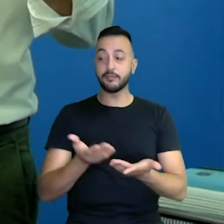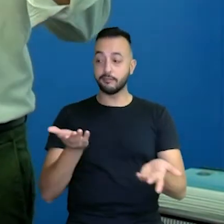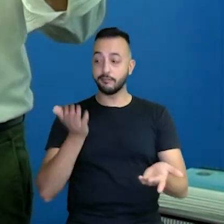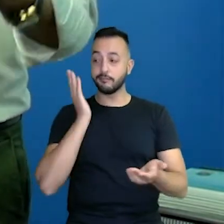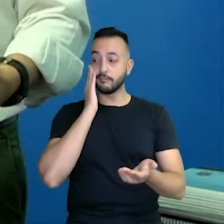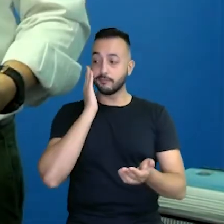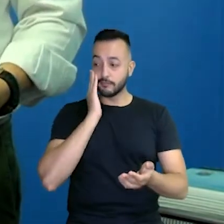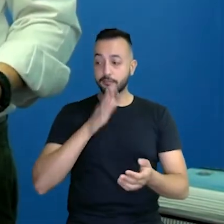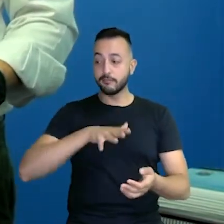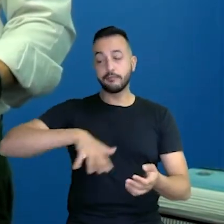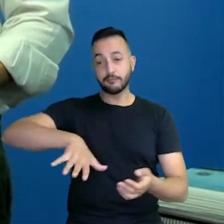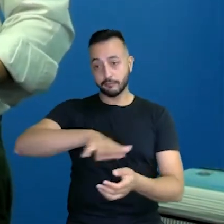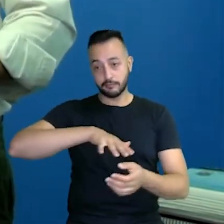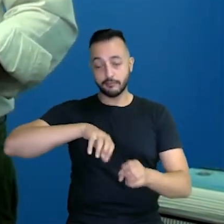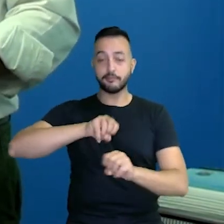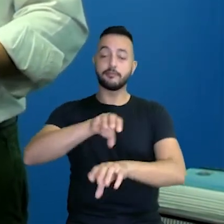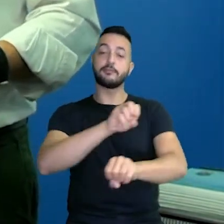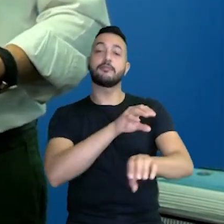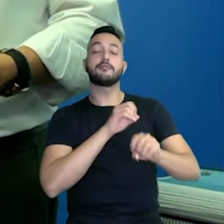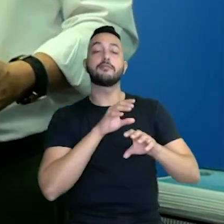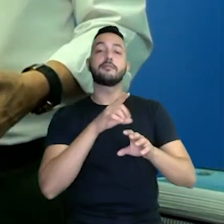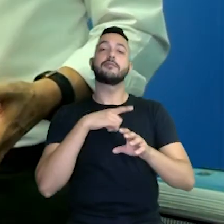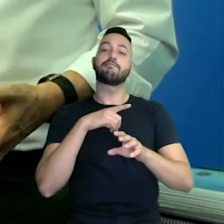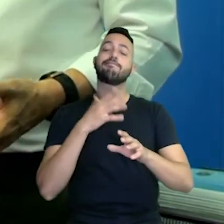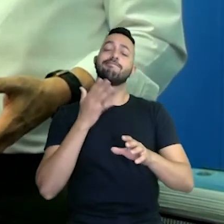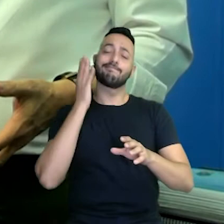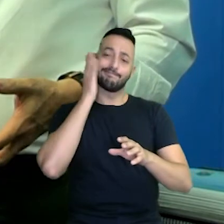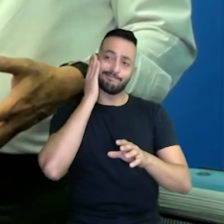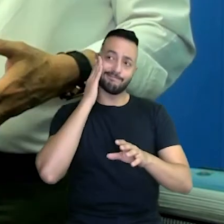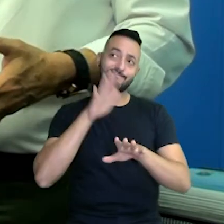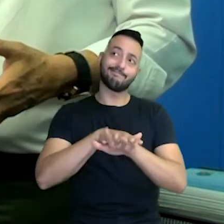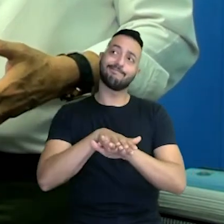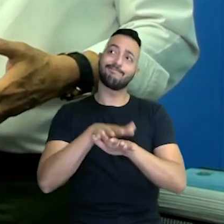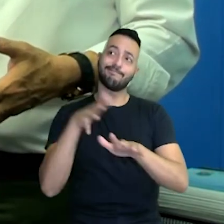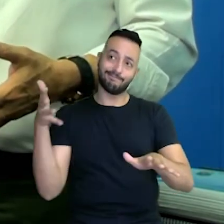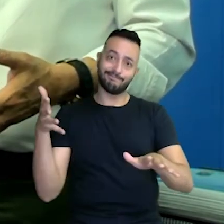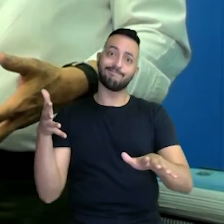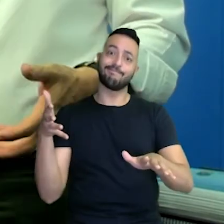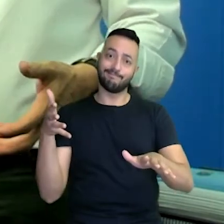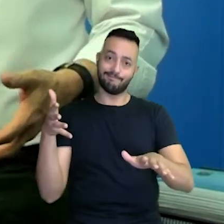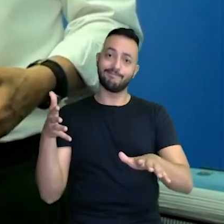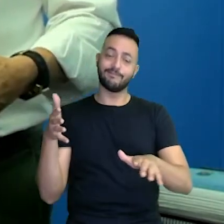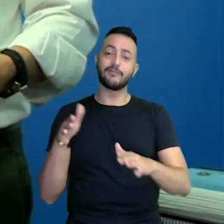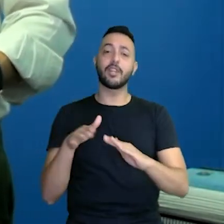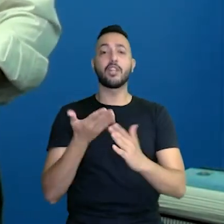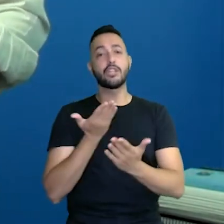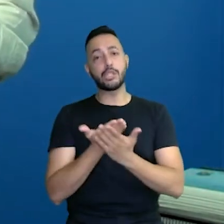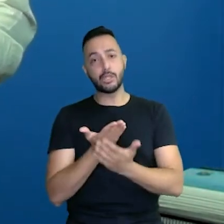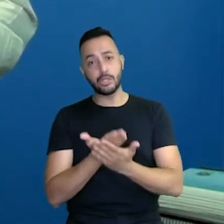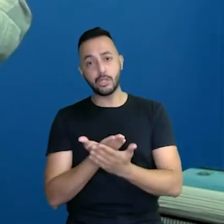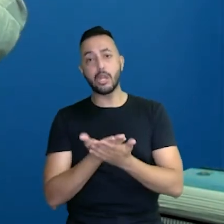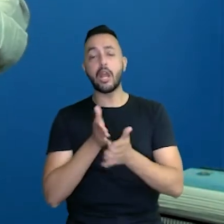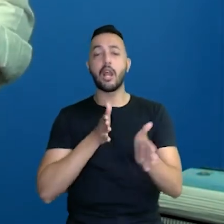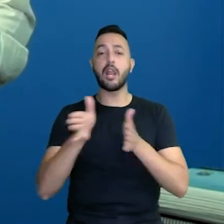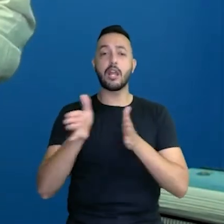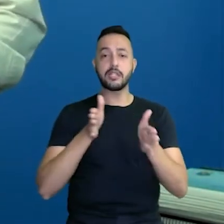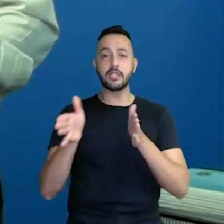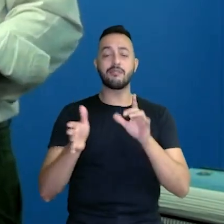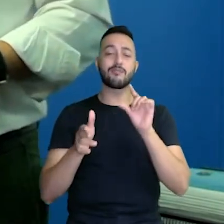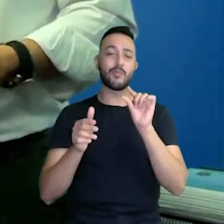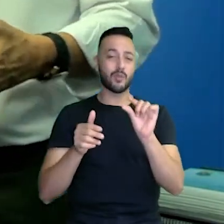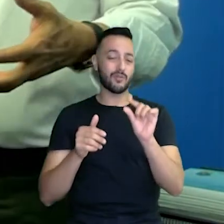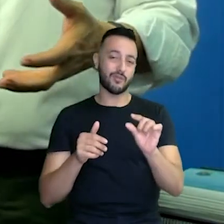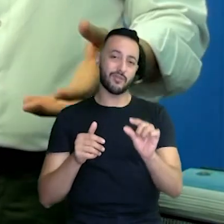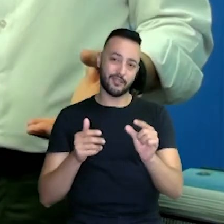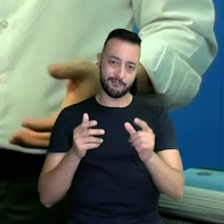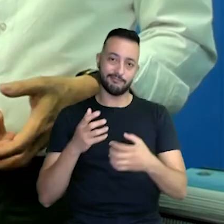rede de ensino é excludente, não é? São poucas escolas que têm os acessos necessários,